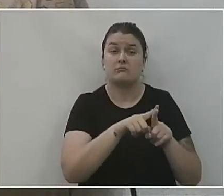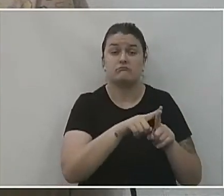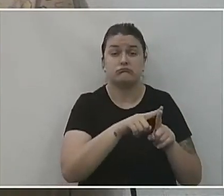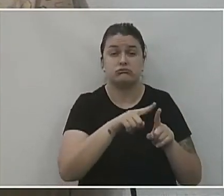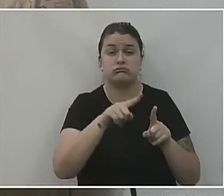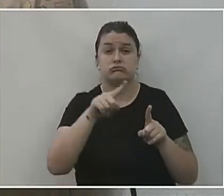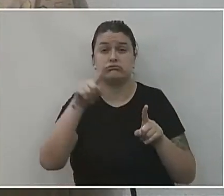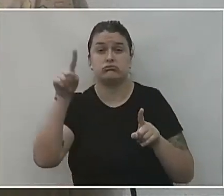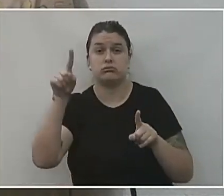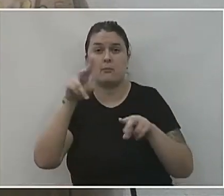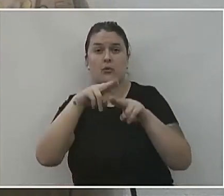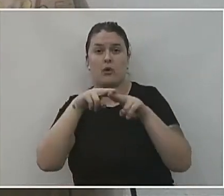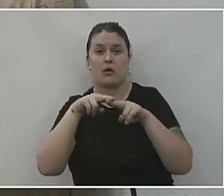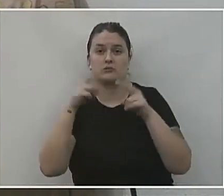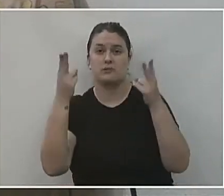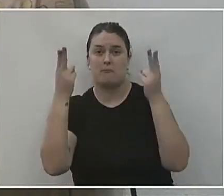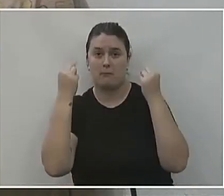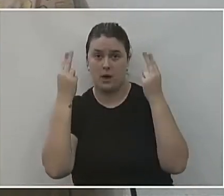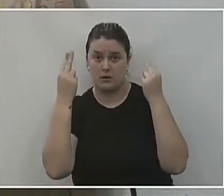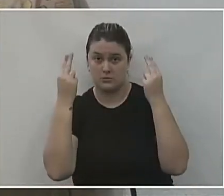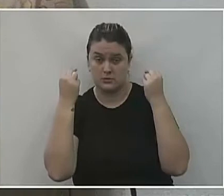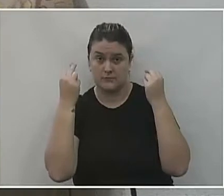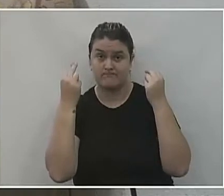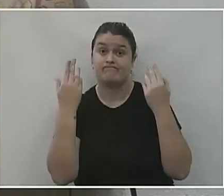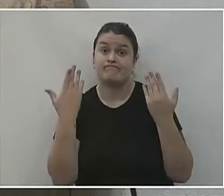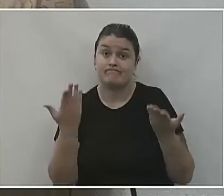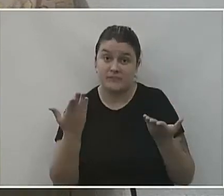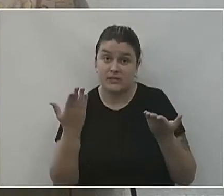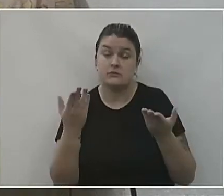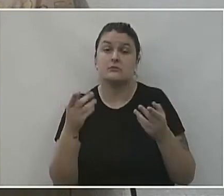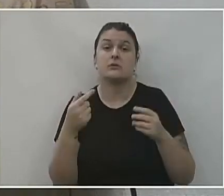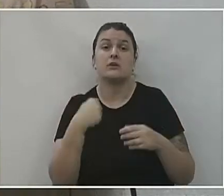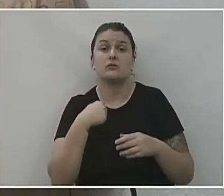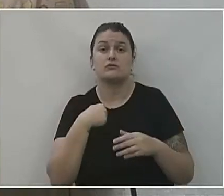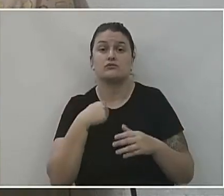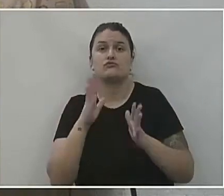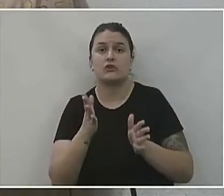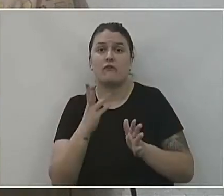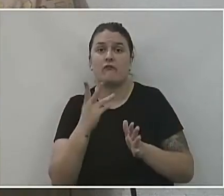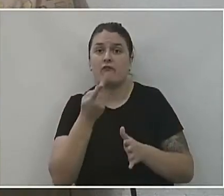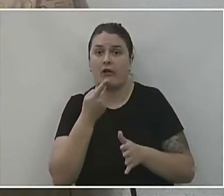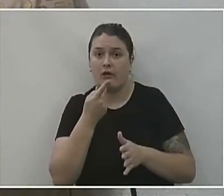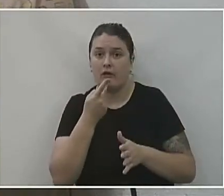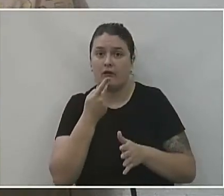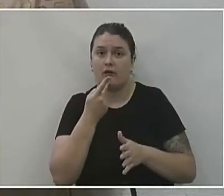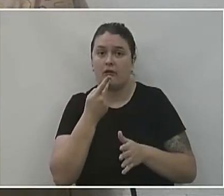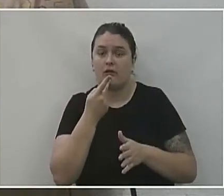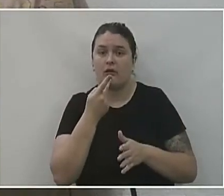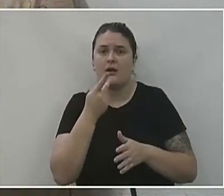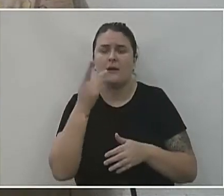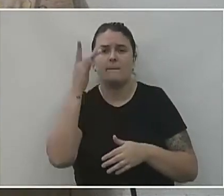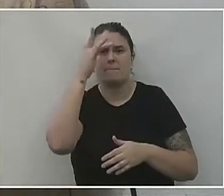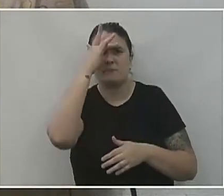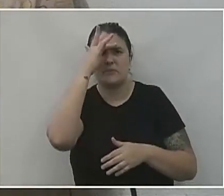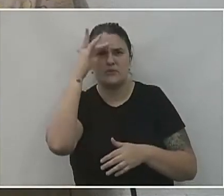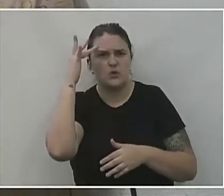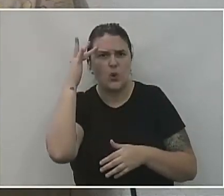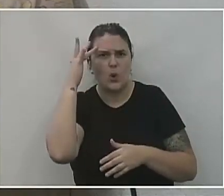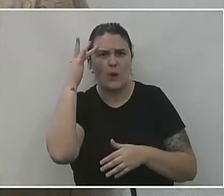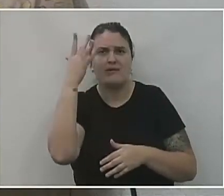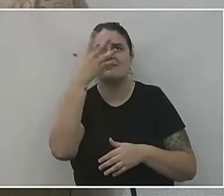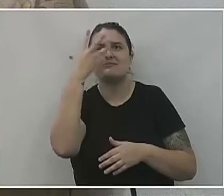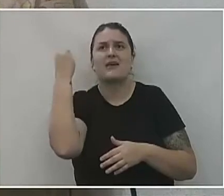ainda por causa da Páscoa, situação também, como eu coloquei aqui, que as pessoas não estão mais